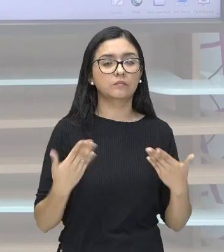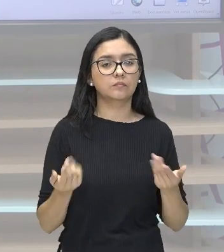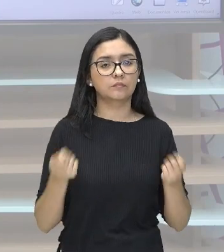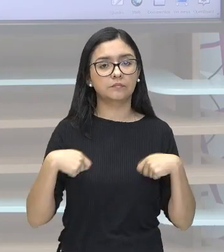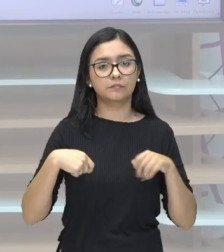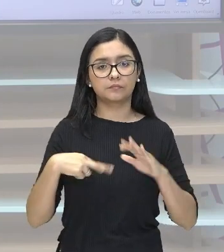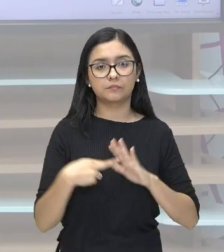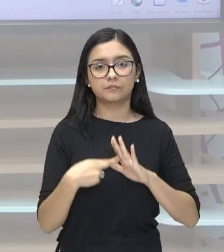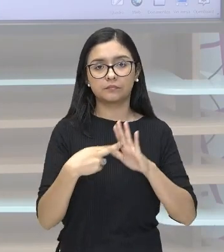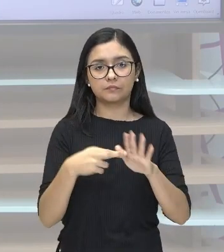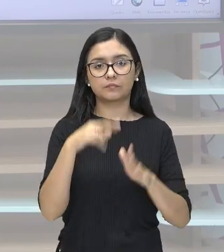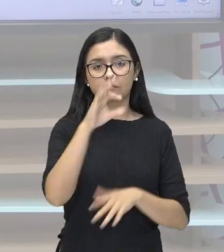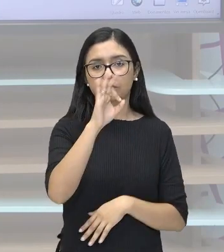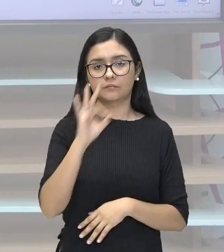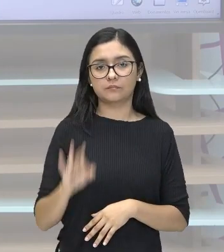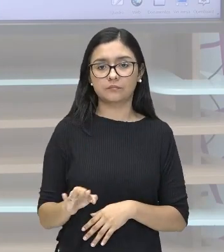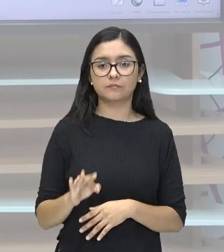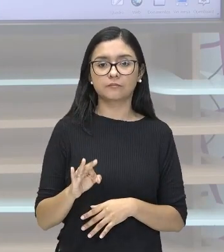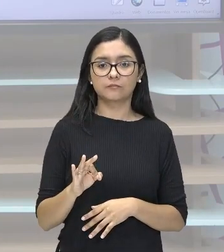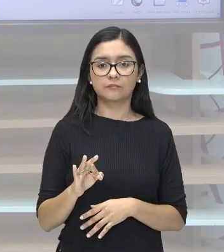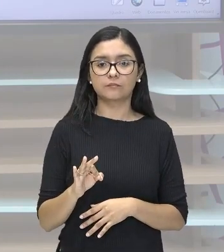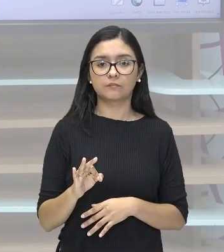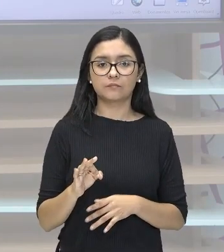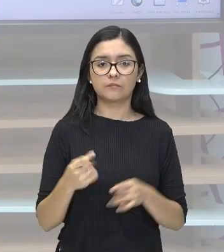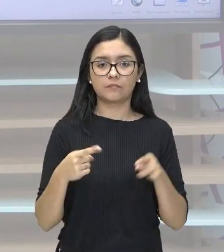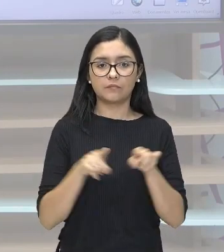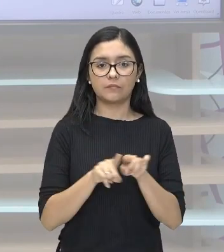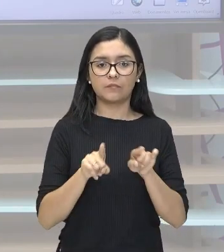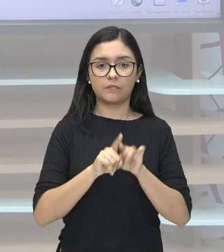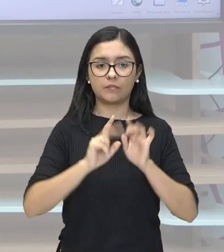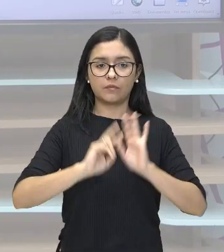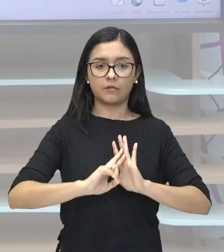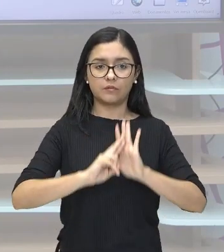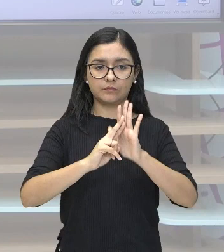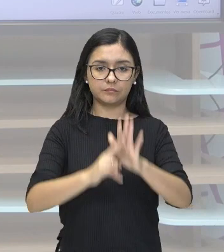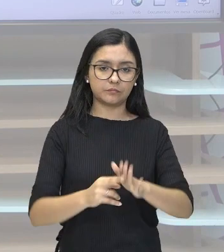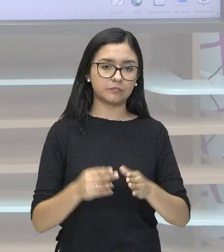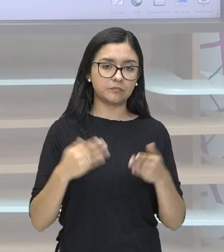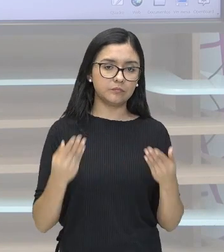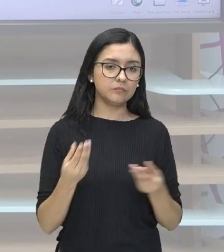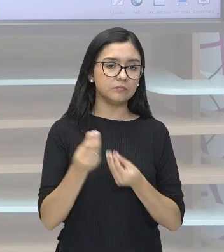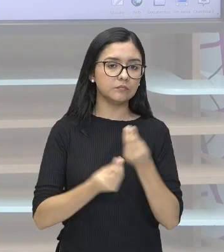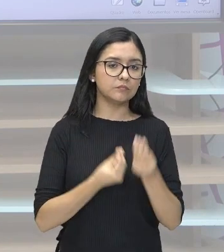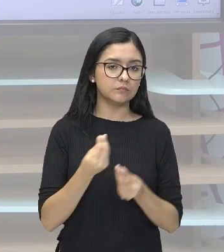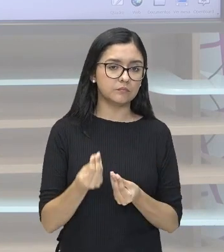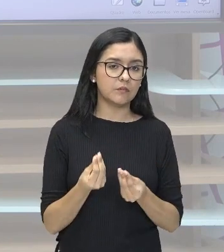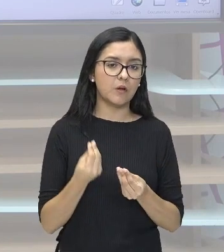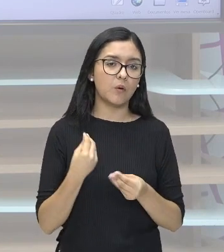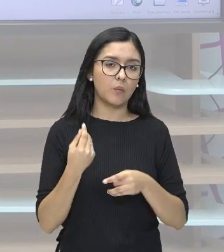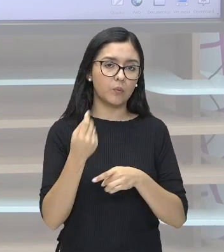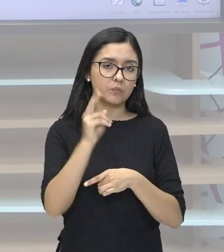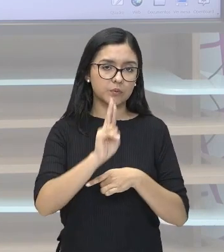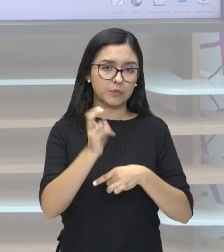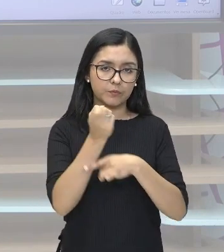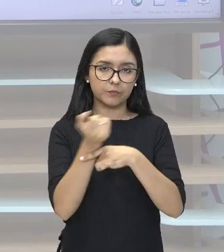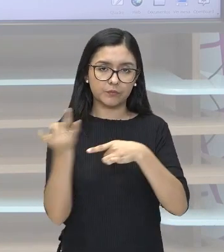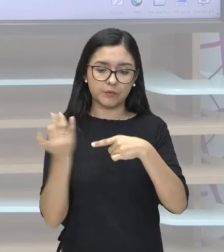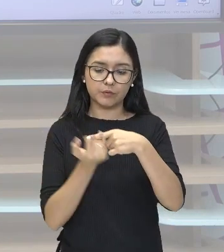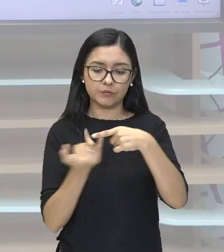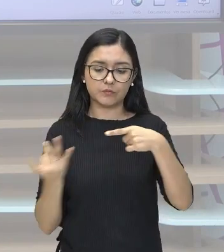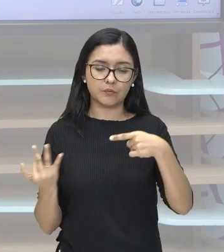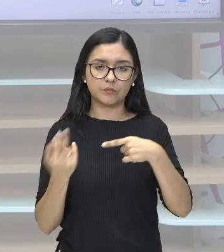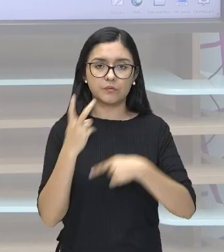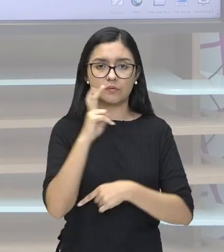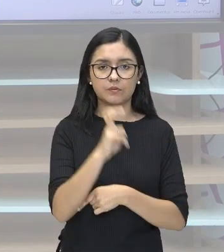porcentagem, essa aqui é a maneira de representarmos na forma de fração, 5 de 100,